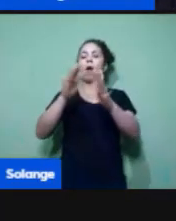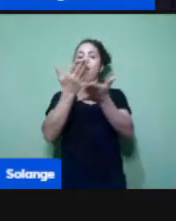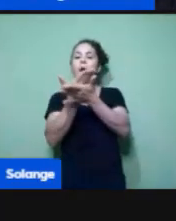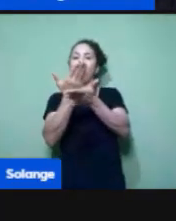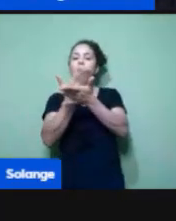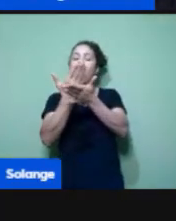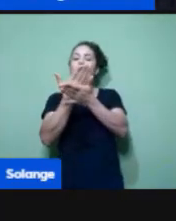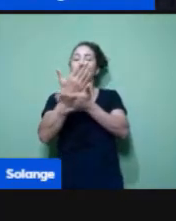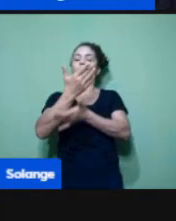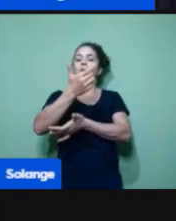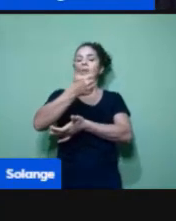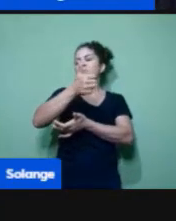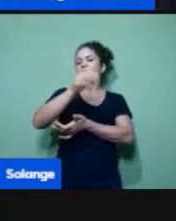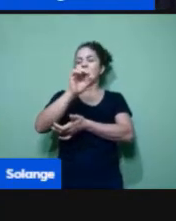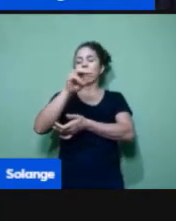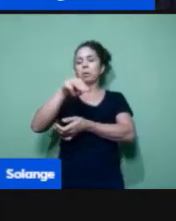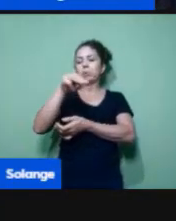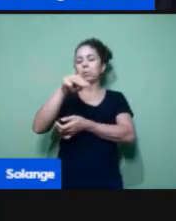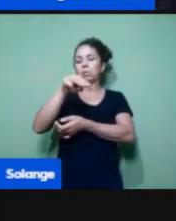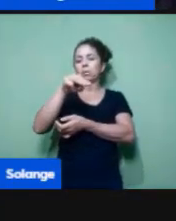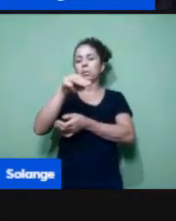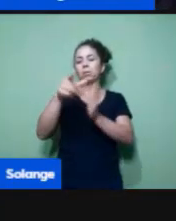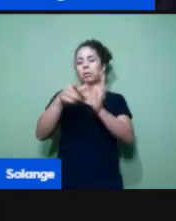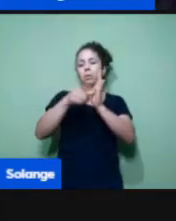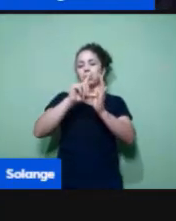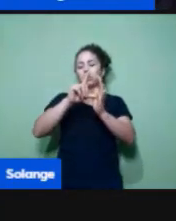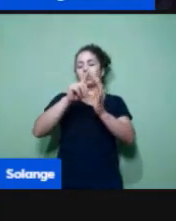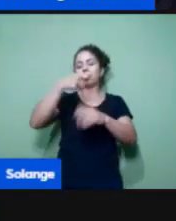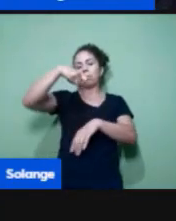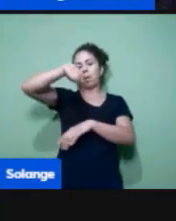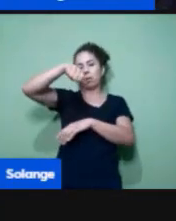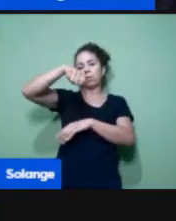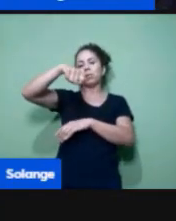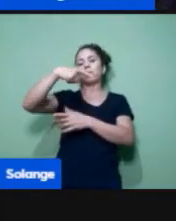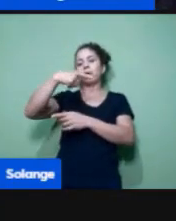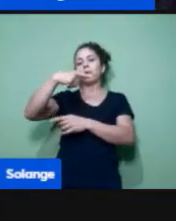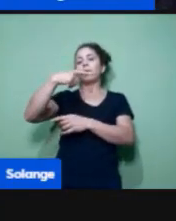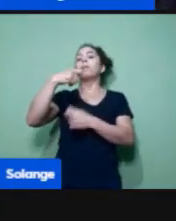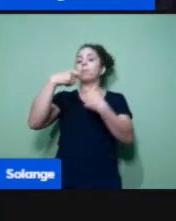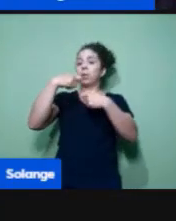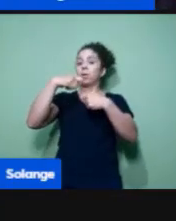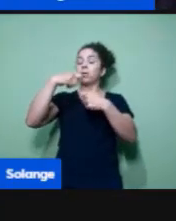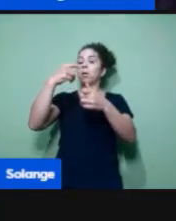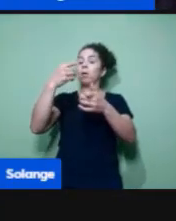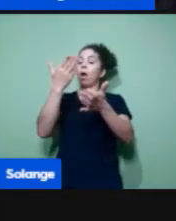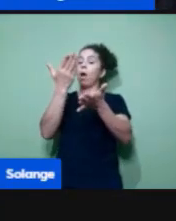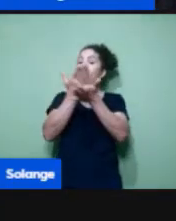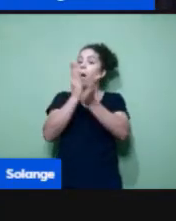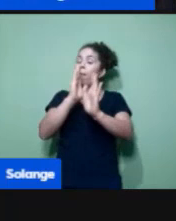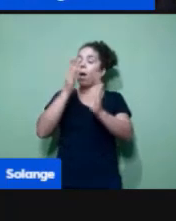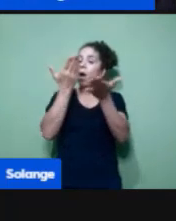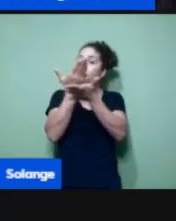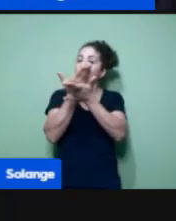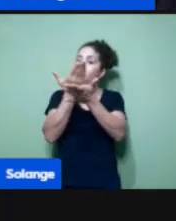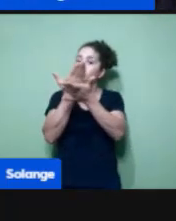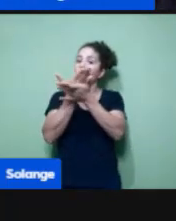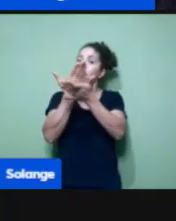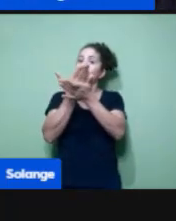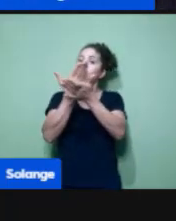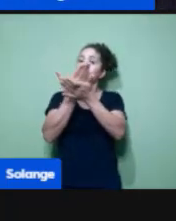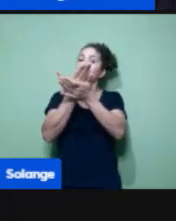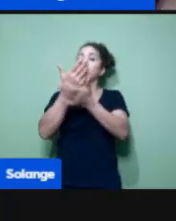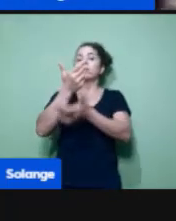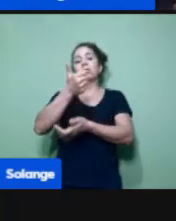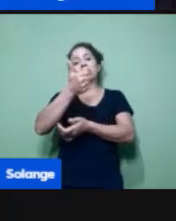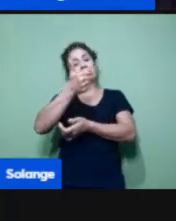quinze, vinte minutos antes. Por isso que eu estou falando. Vai ter esse tempo, também, para a quadra poder arejar, para poder ter um ar,